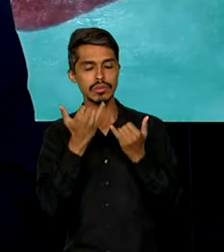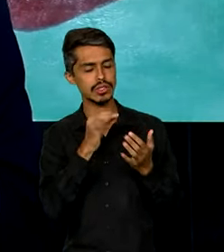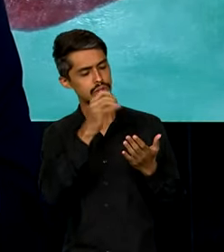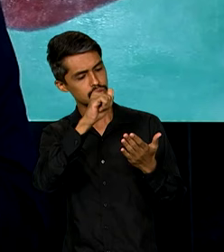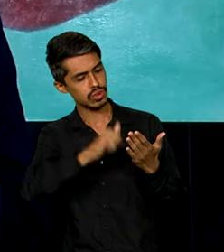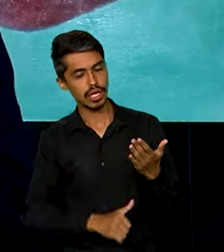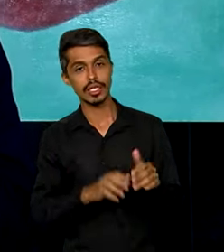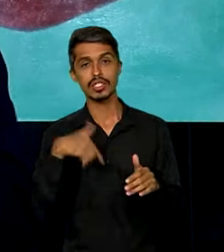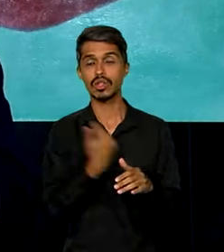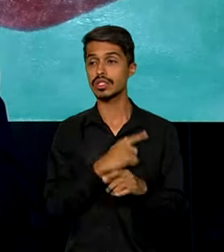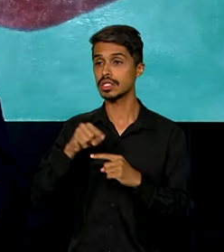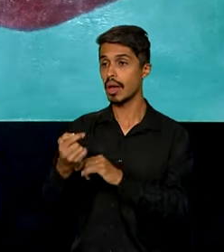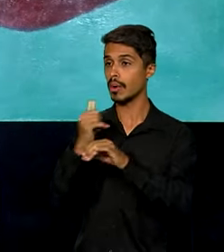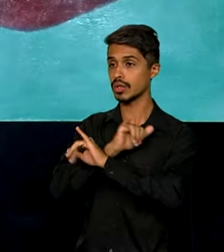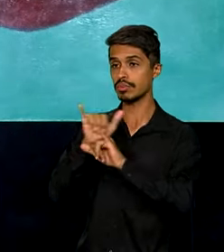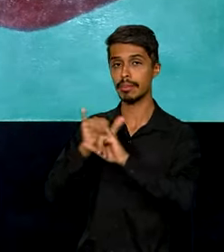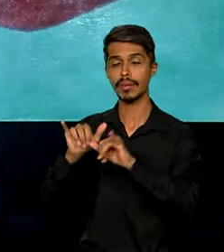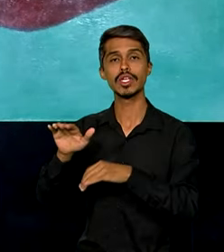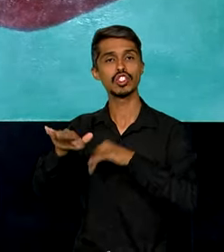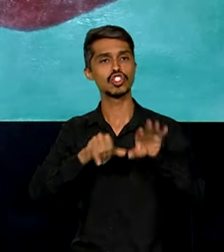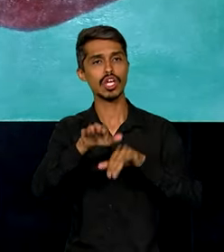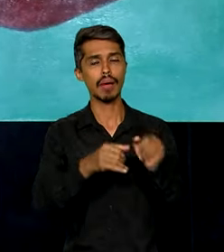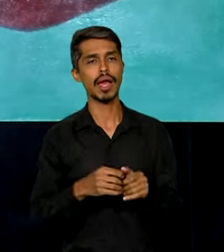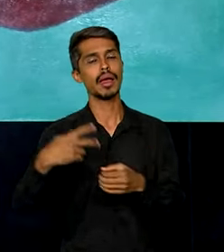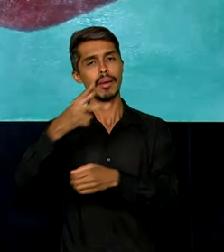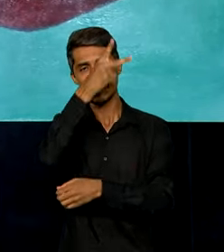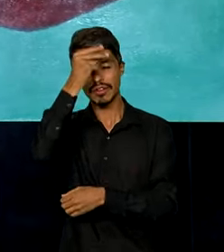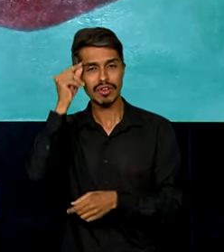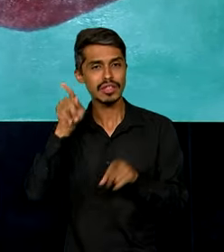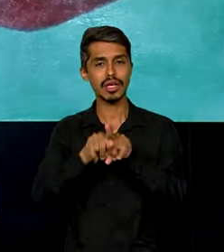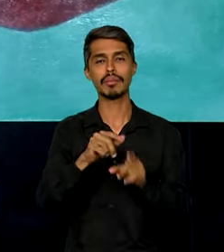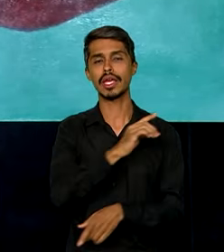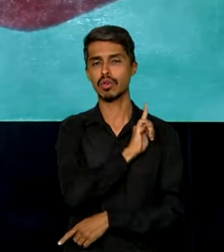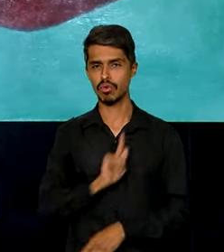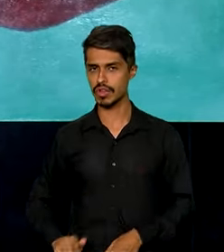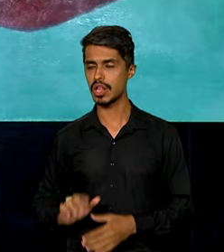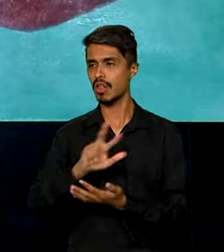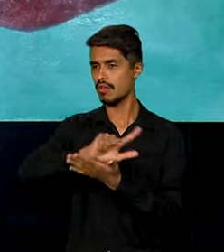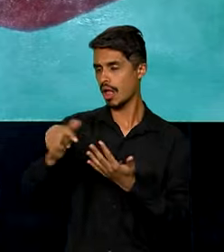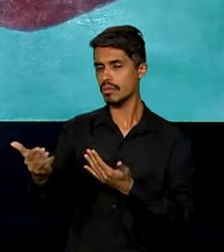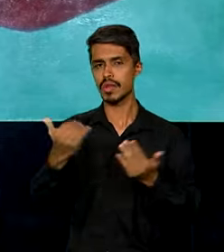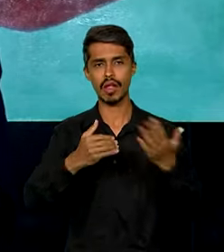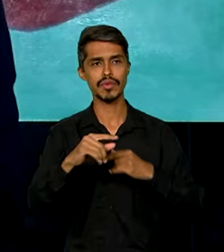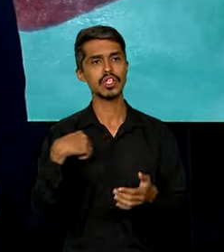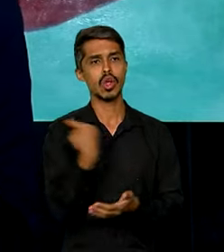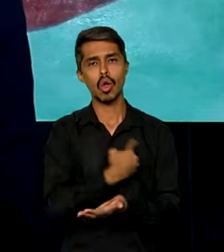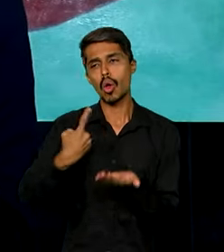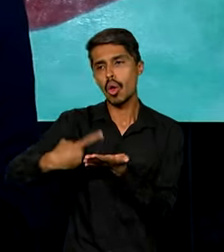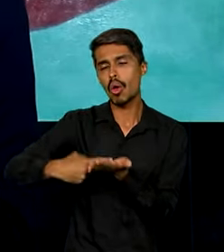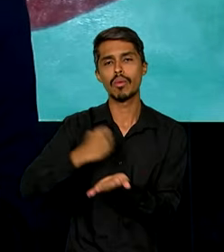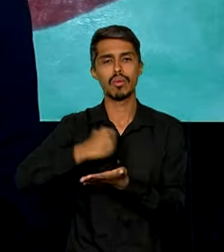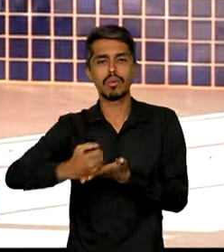divulgar e começar a chamar os prefeitos e governadores para iniciar os convênios, os contratos e iniciar